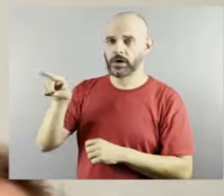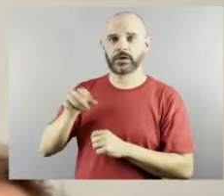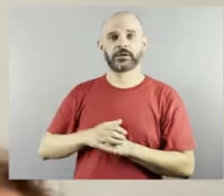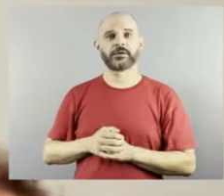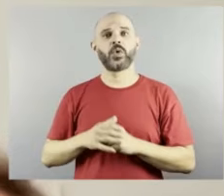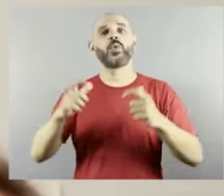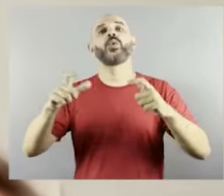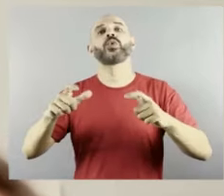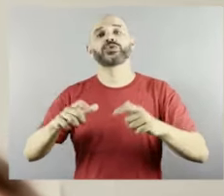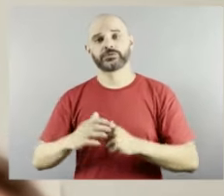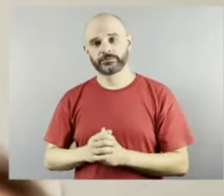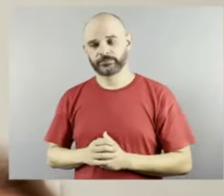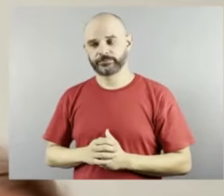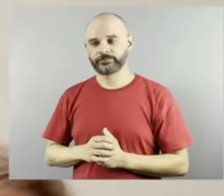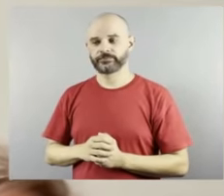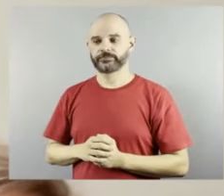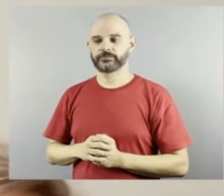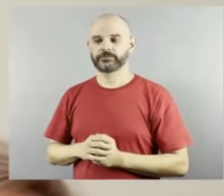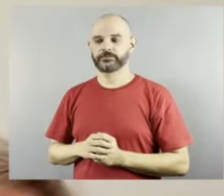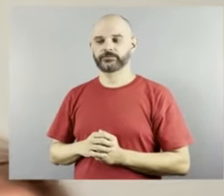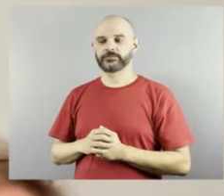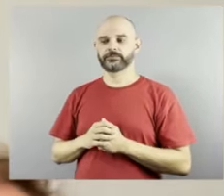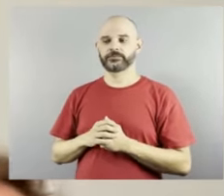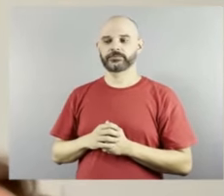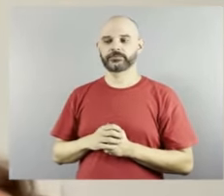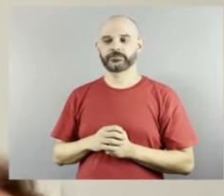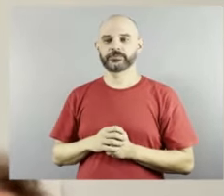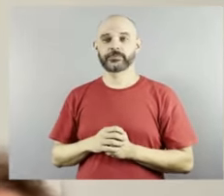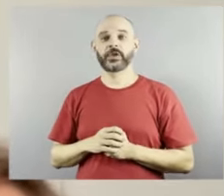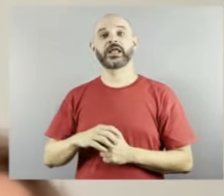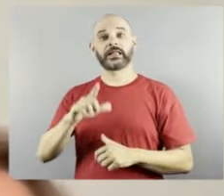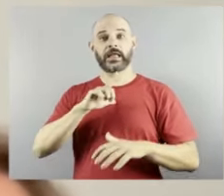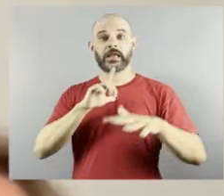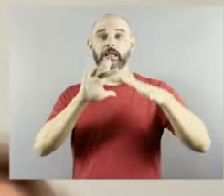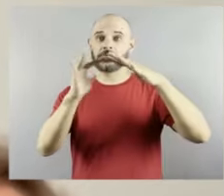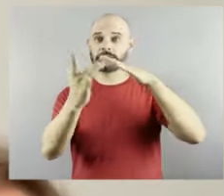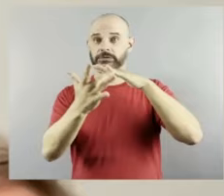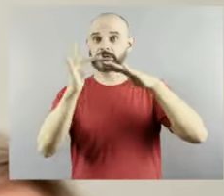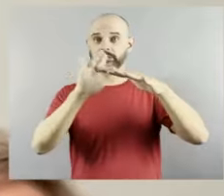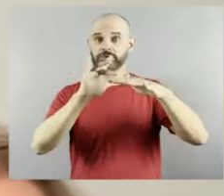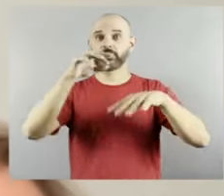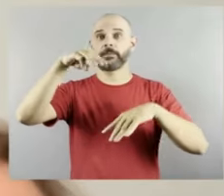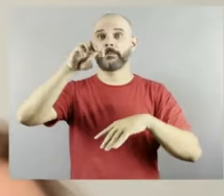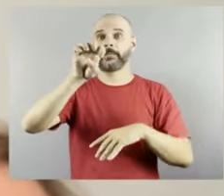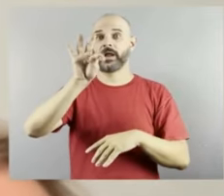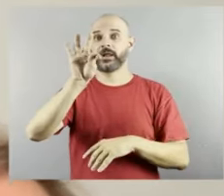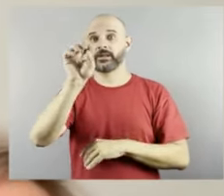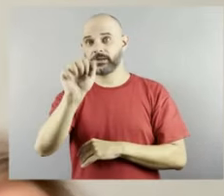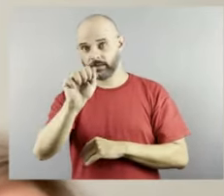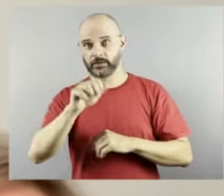nas redes sociais do Instituto Meta Social nas redes sociais do De Dentro Pra Fora